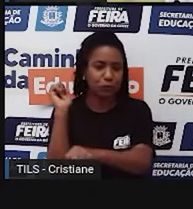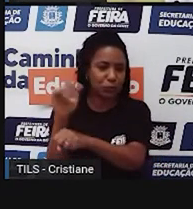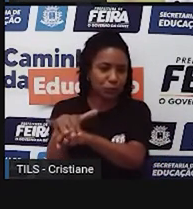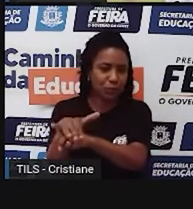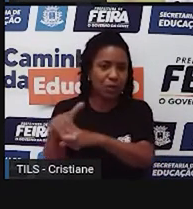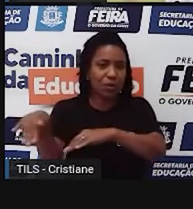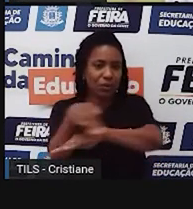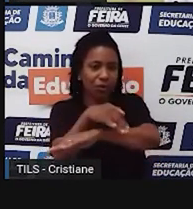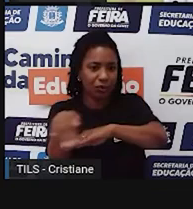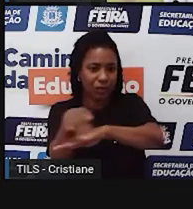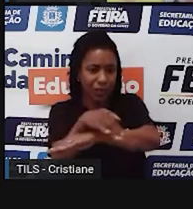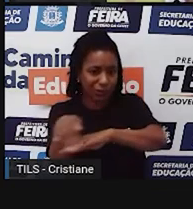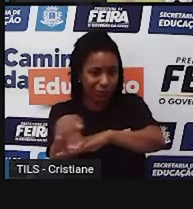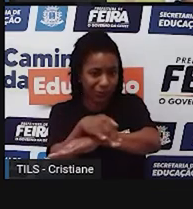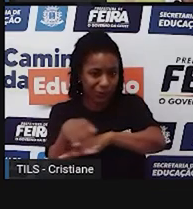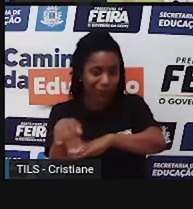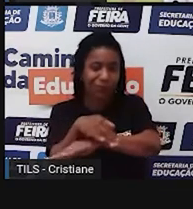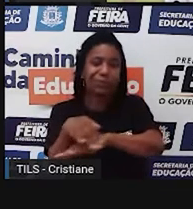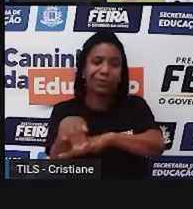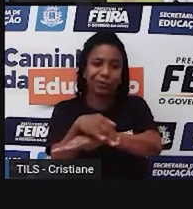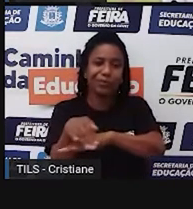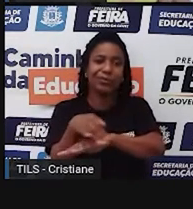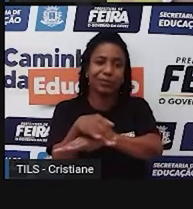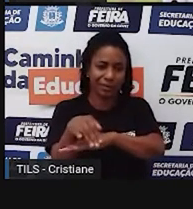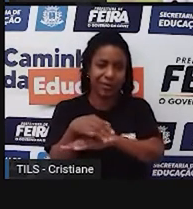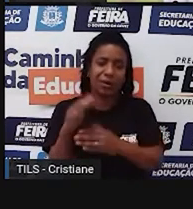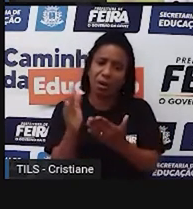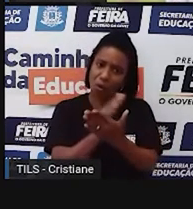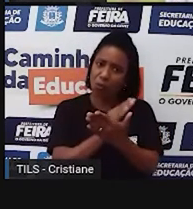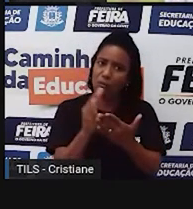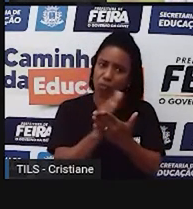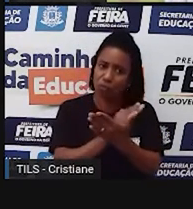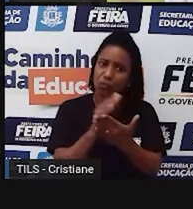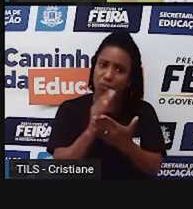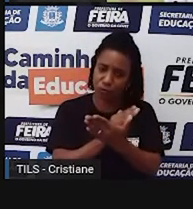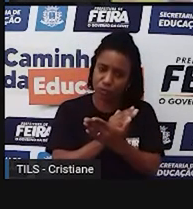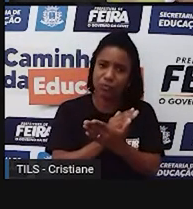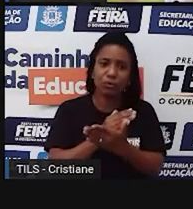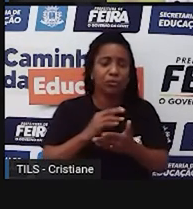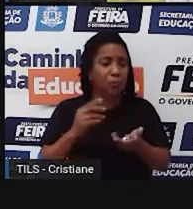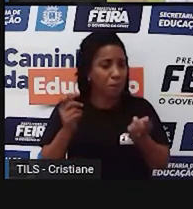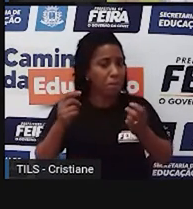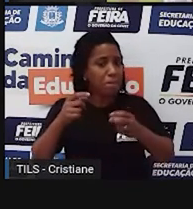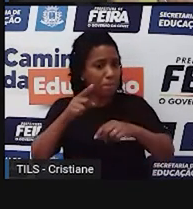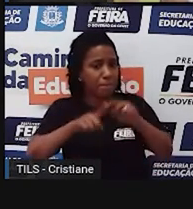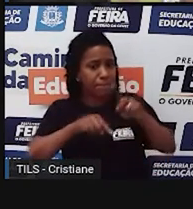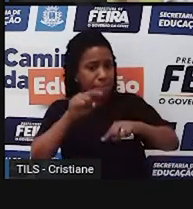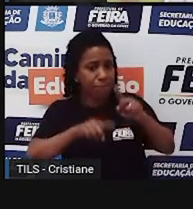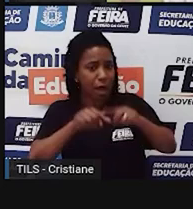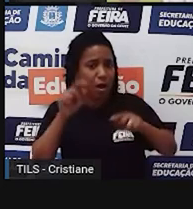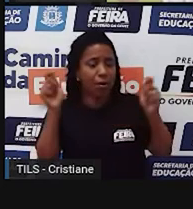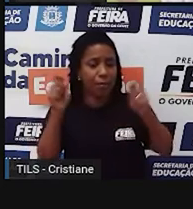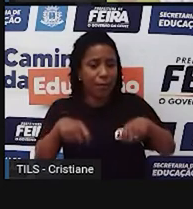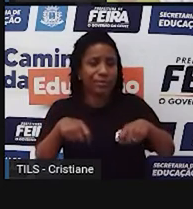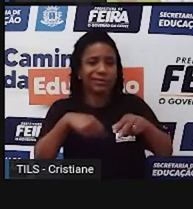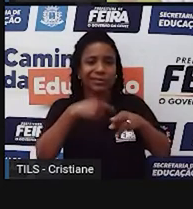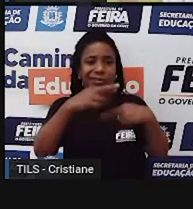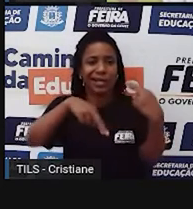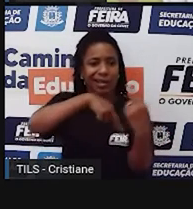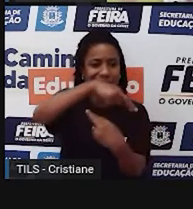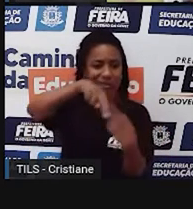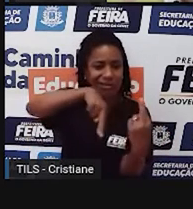aquela preocupação de olhar, porque alguns produtos eles são recicláveis e no nosso país, chamando atenção, né, para o Brasil